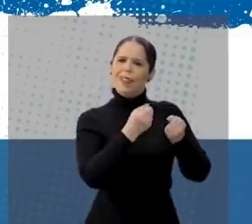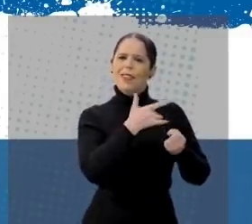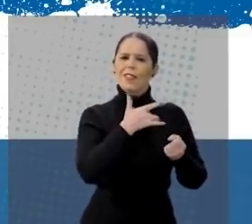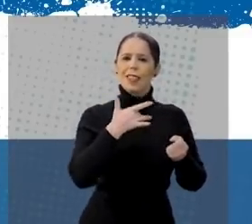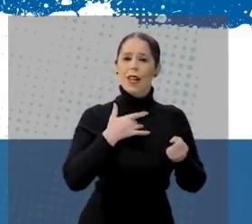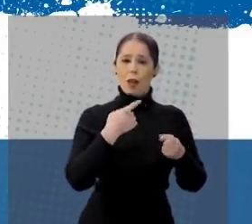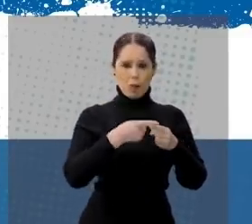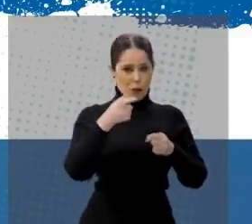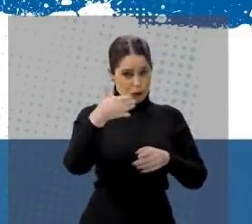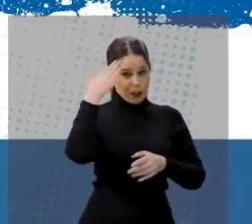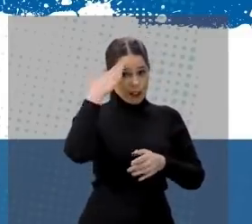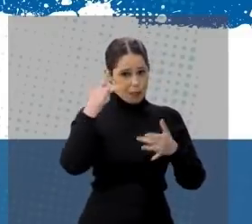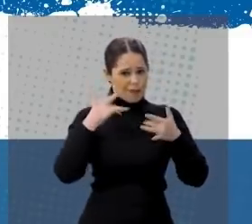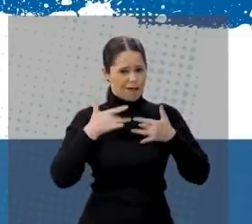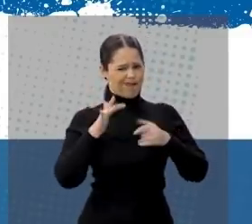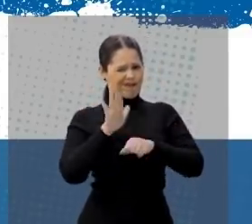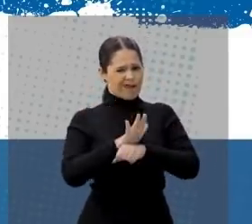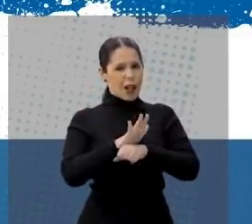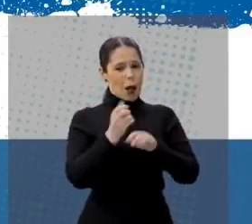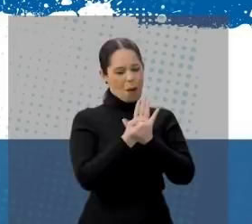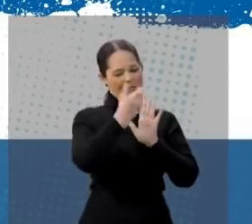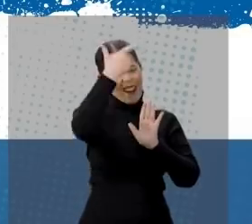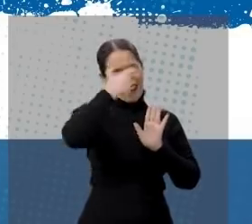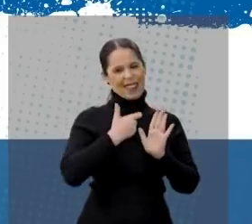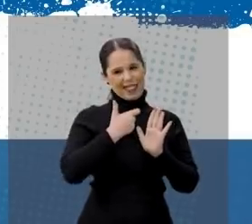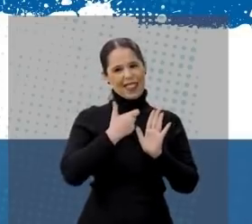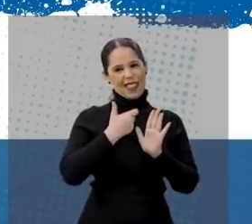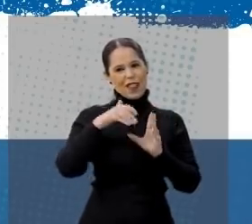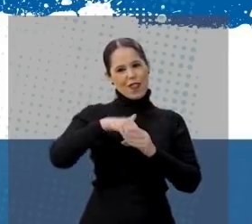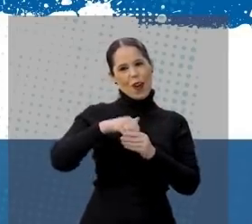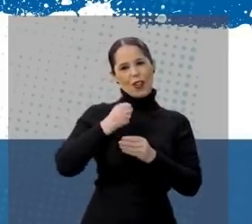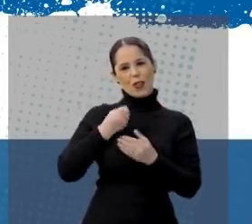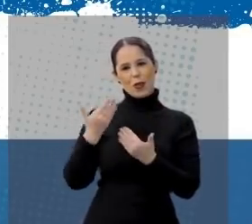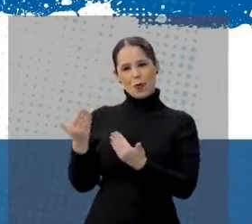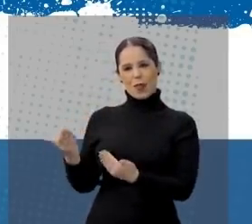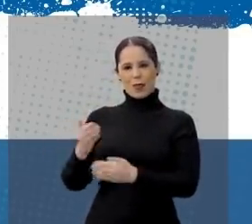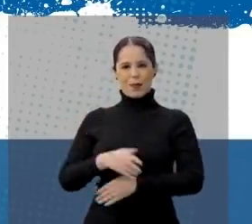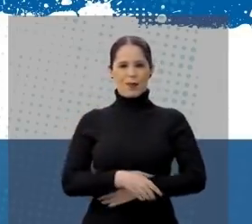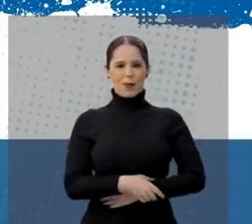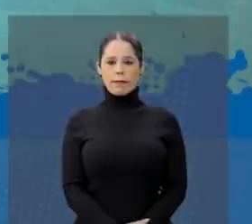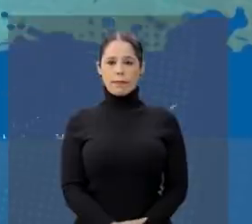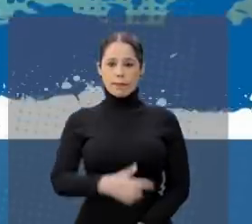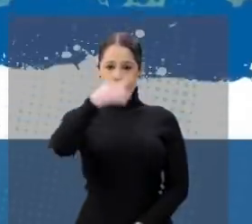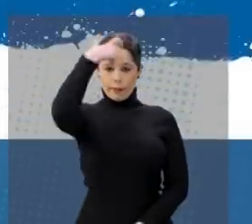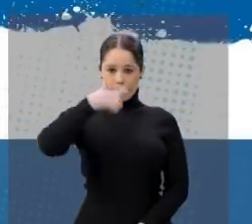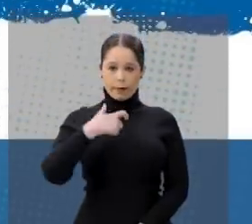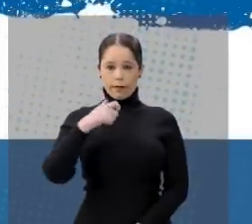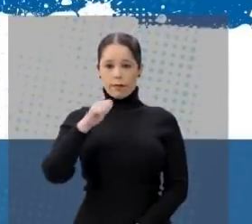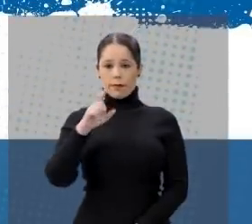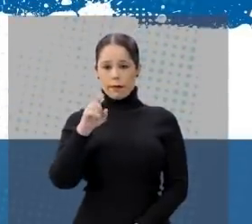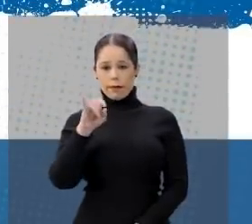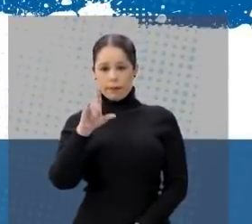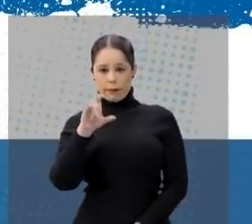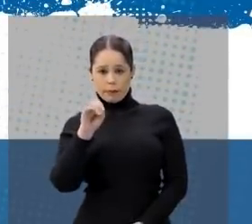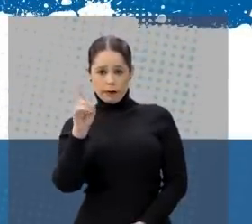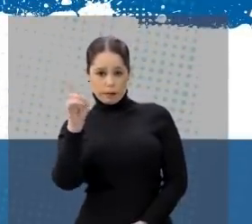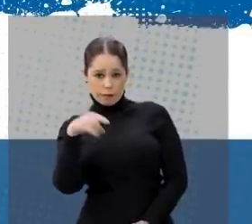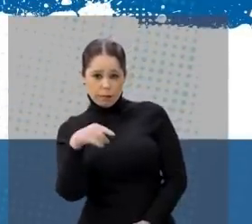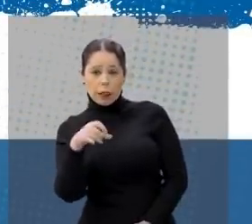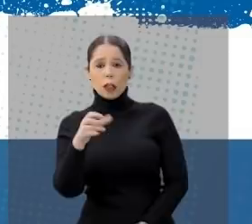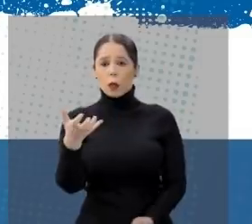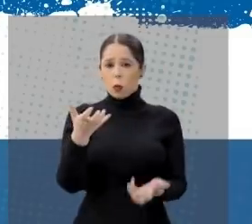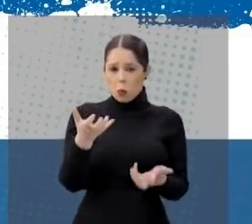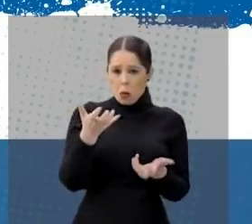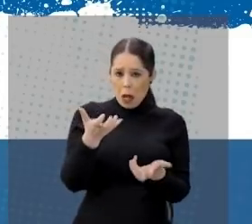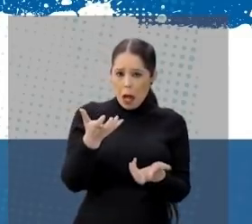pela saúde. Porque você sabe que a solidariedade é a minha marca. Vote 14200. Sou Adiló de Domênico. Se você